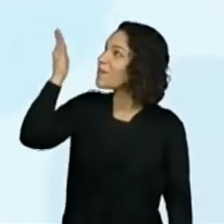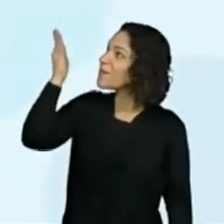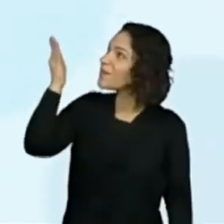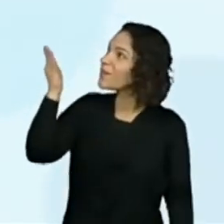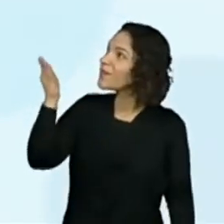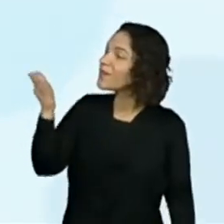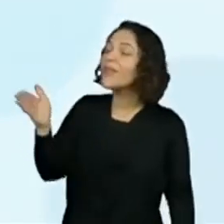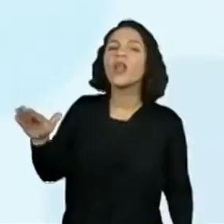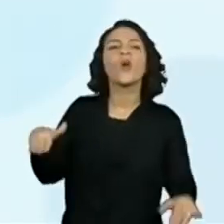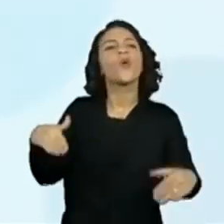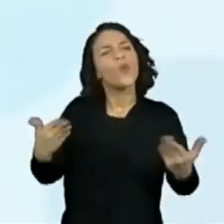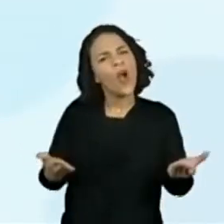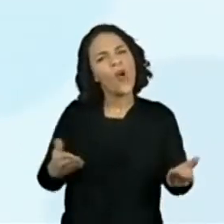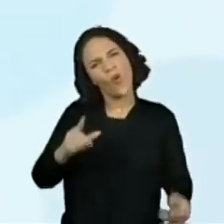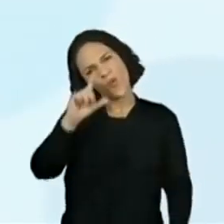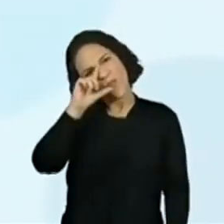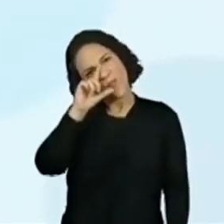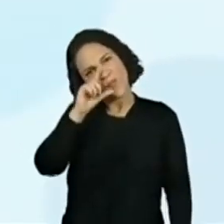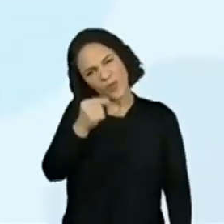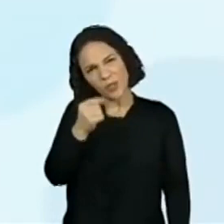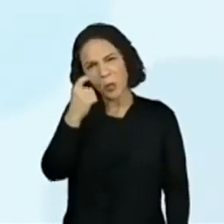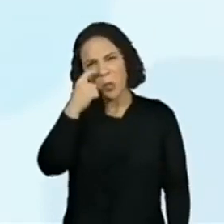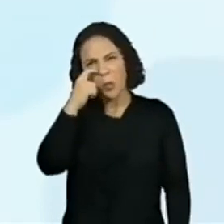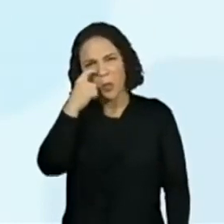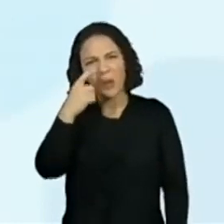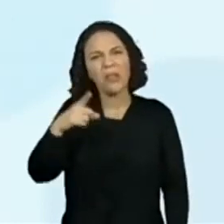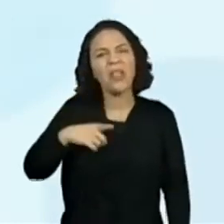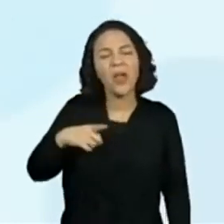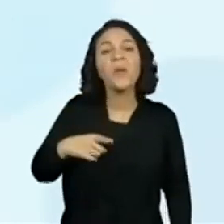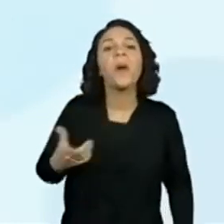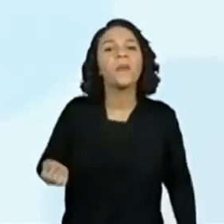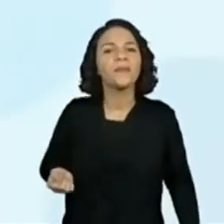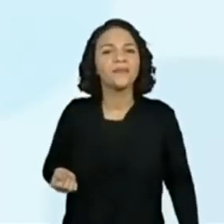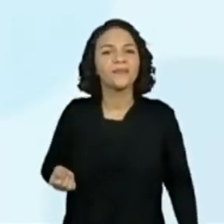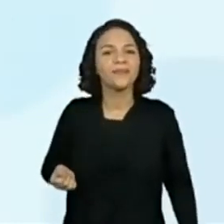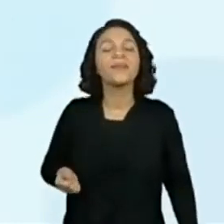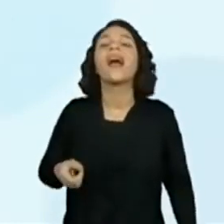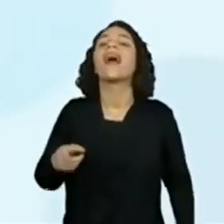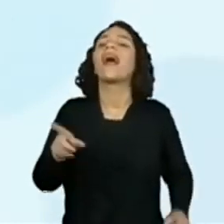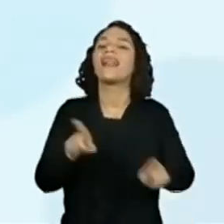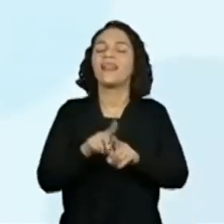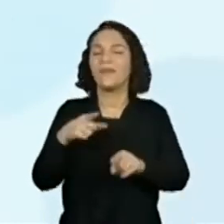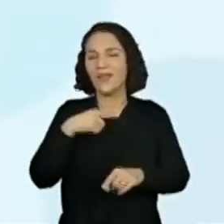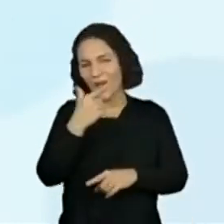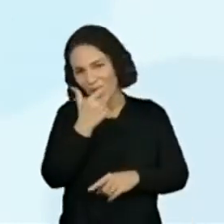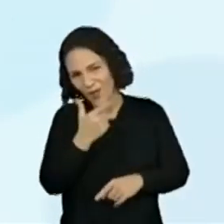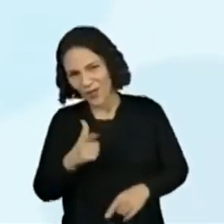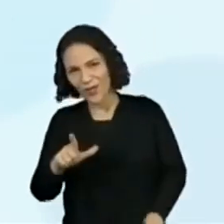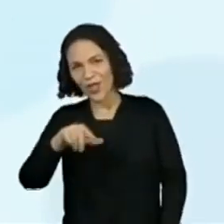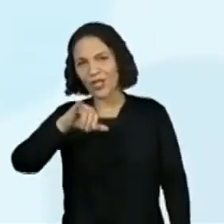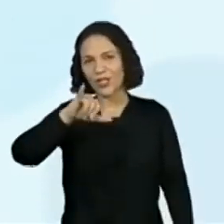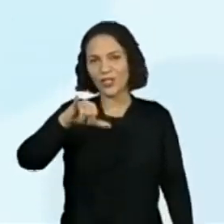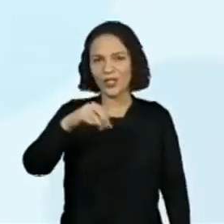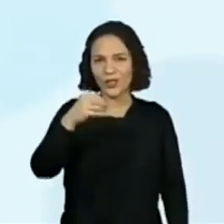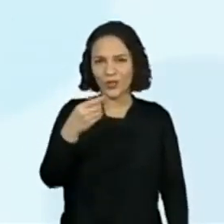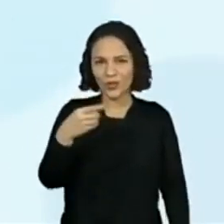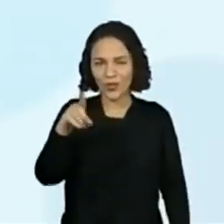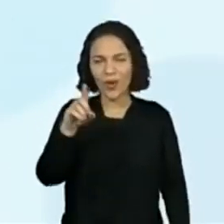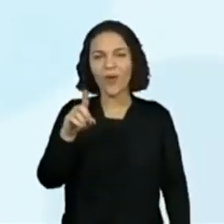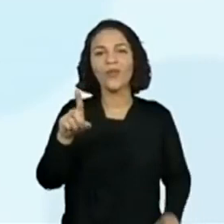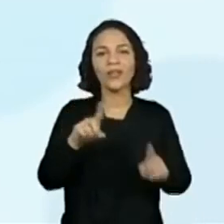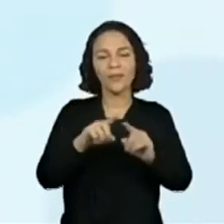quais têm bruxa? Quais têm bruxa? Ai, João e Pé de Feijão também. Eles gostam bastante. E daqui a pouco eles vão ter